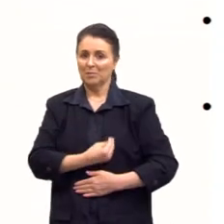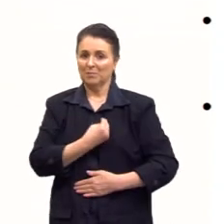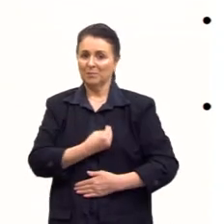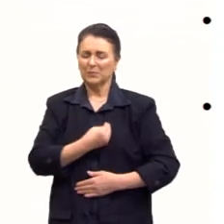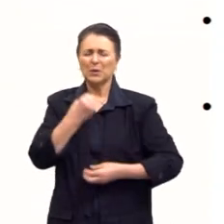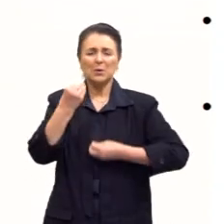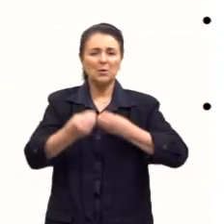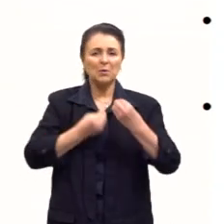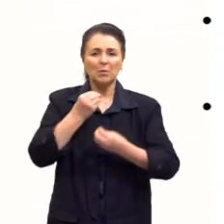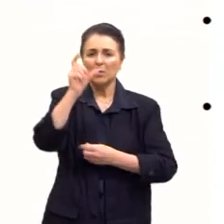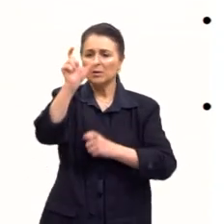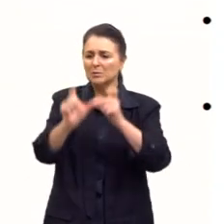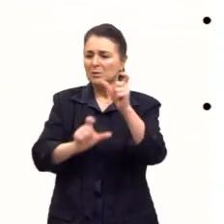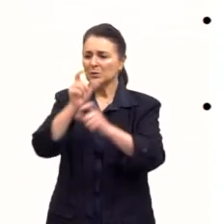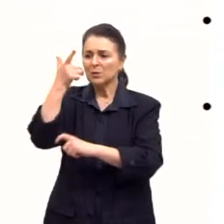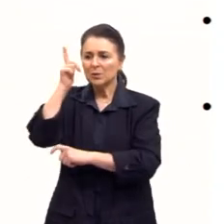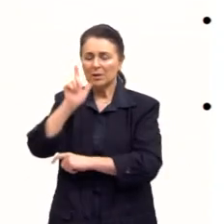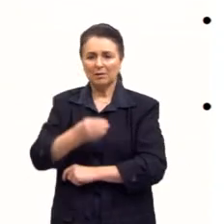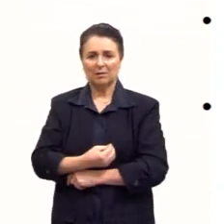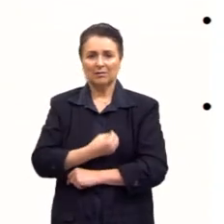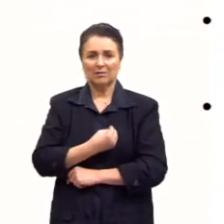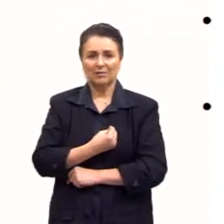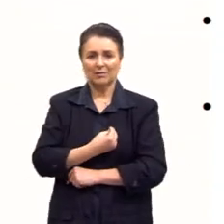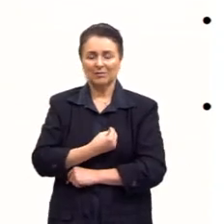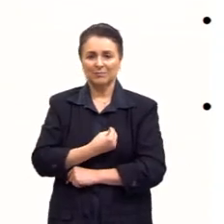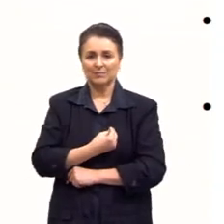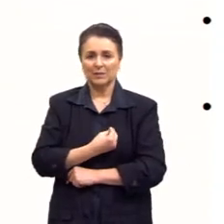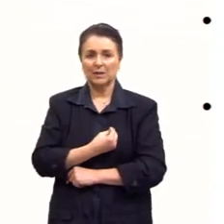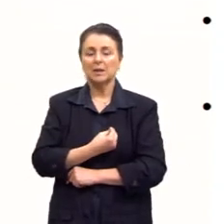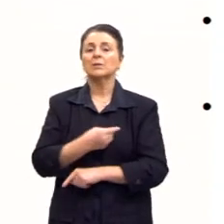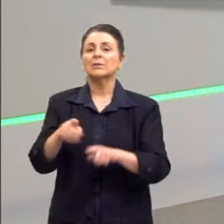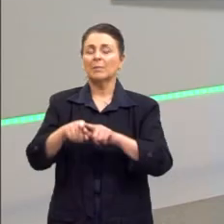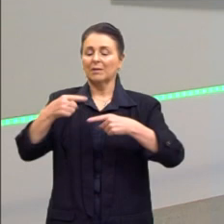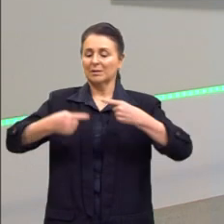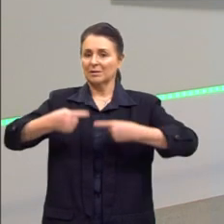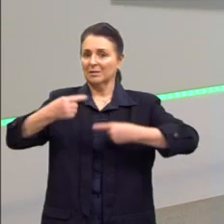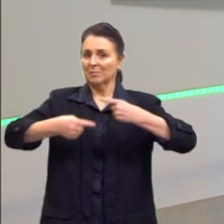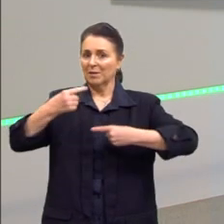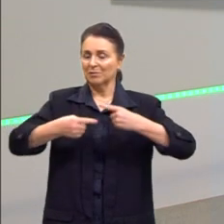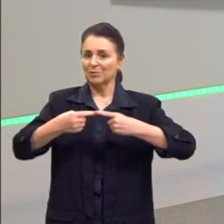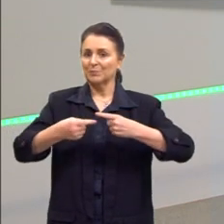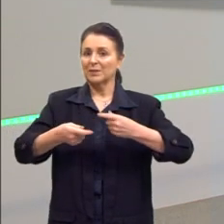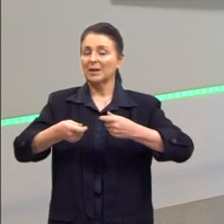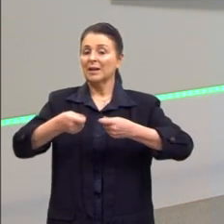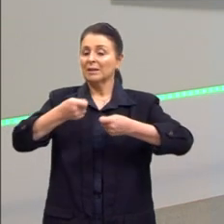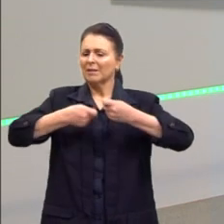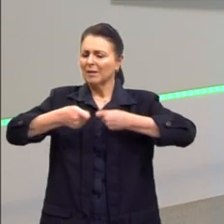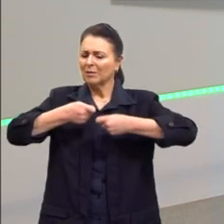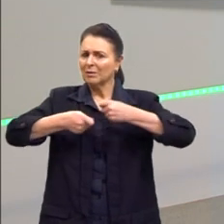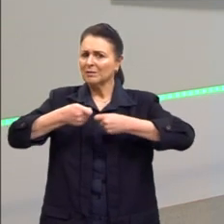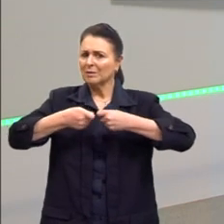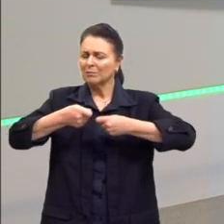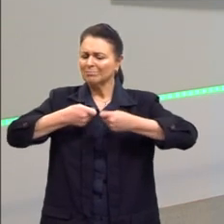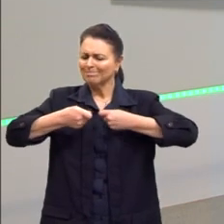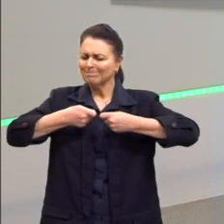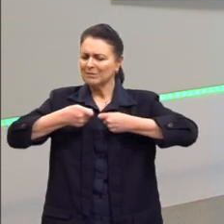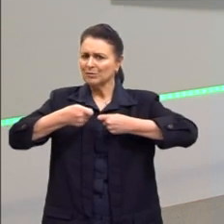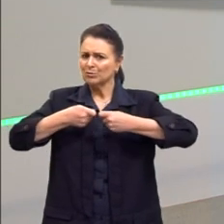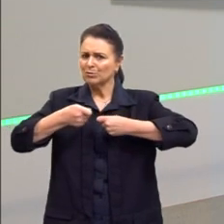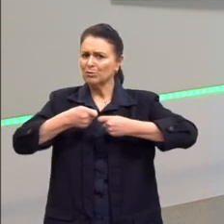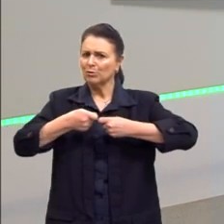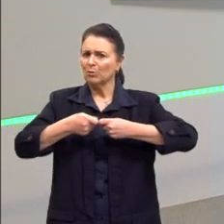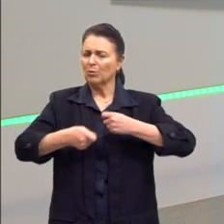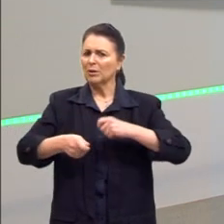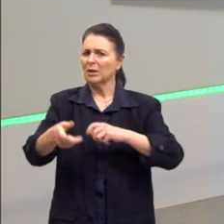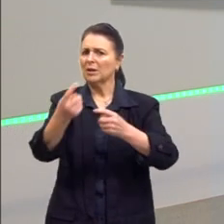viver com isso? Isso também nos gera esse debate da regulação da economia, que nos diz o quê? Quem é que